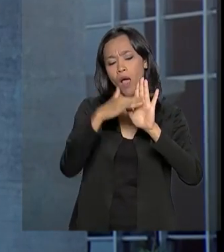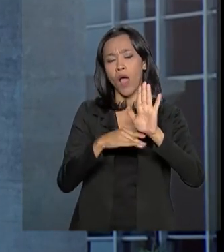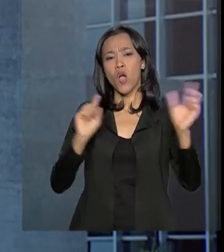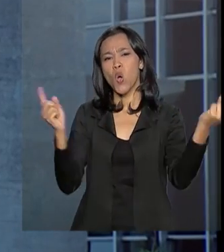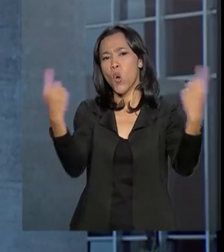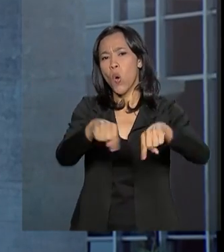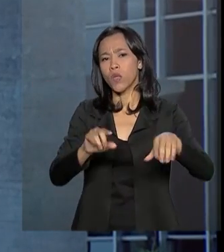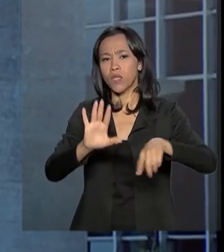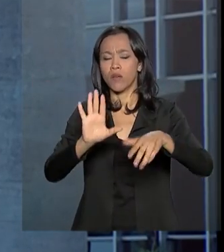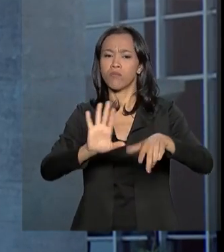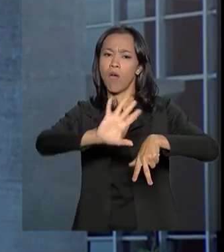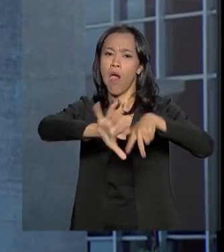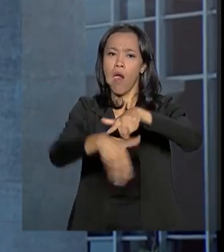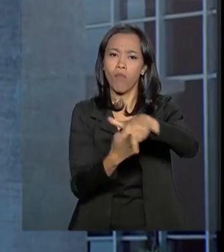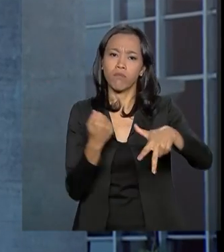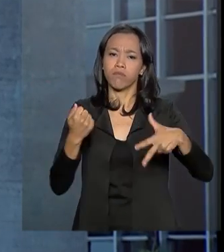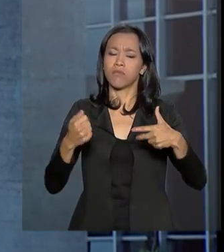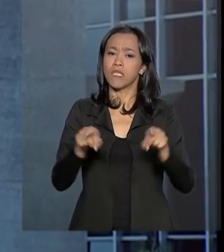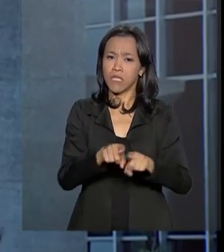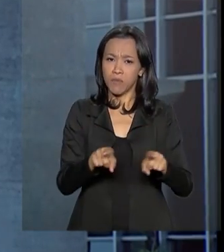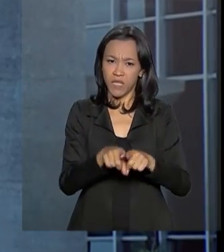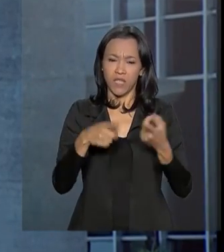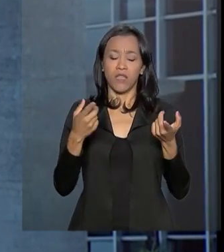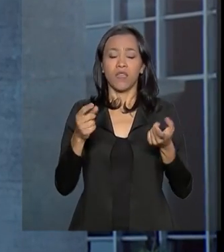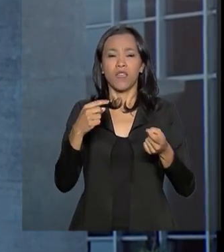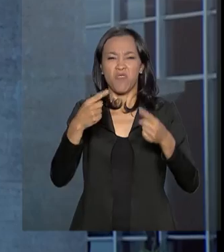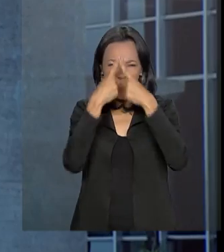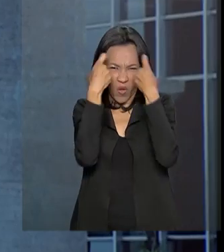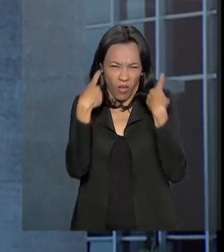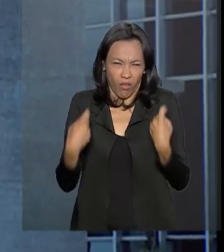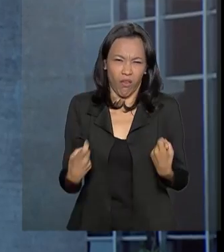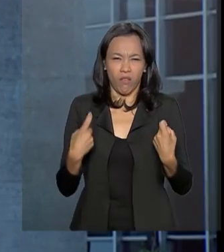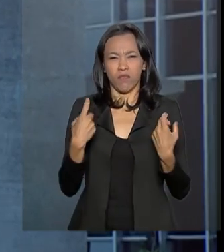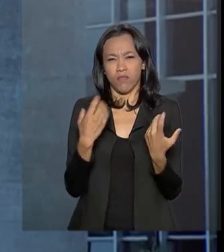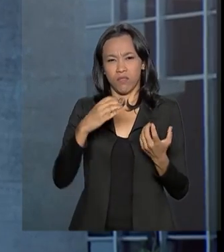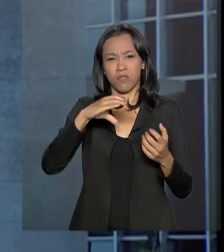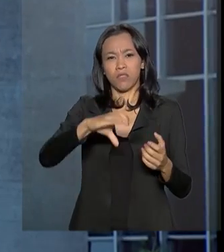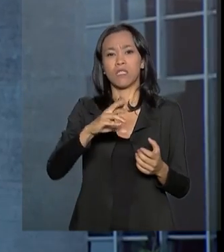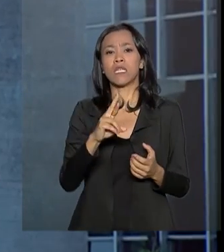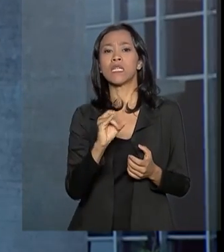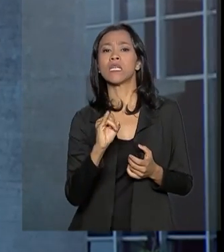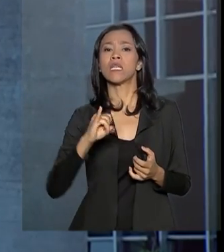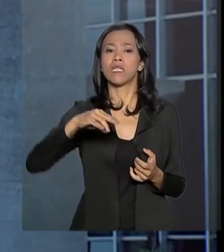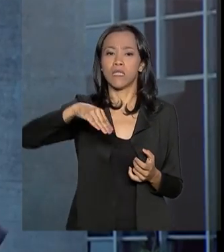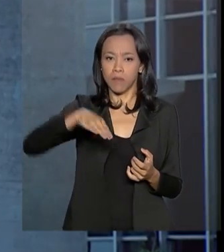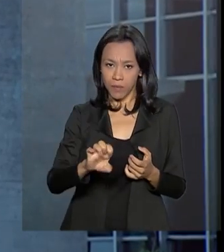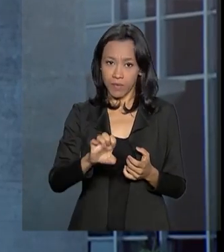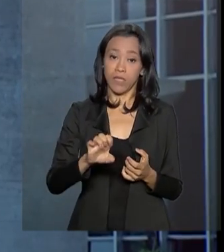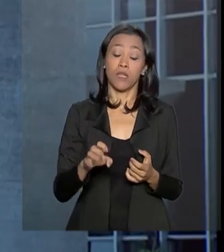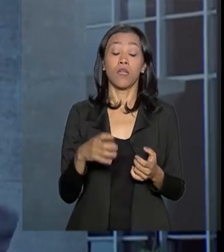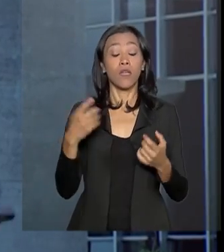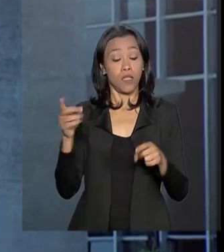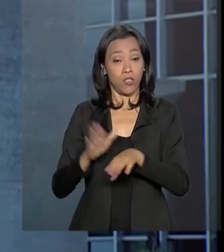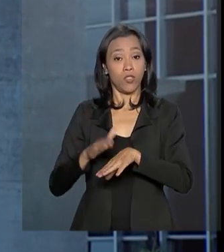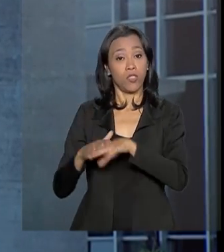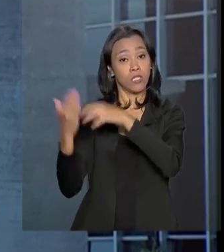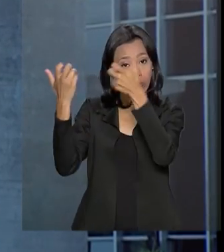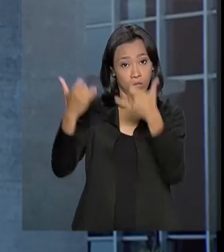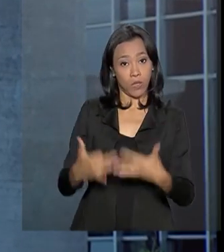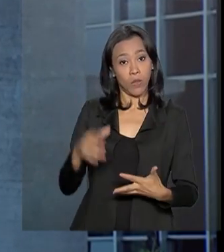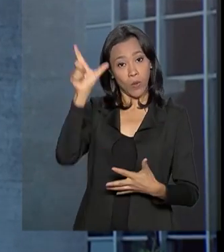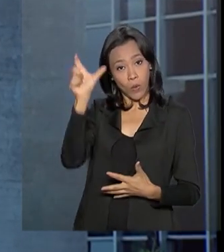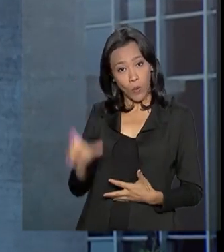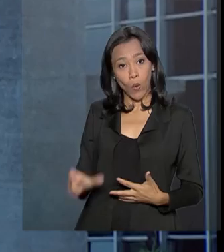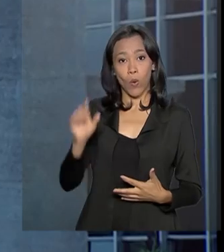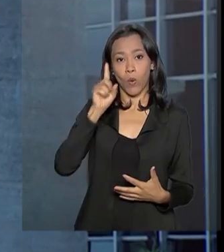combate ao crime organizado e também aos crimes violentos. O ministro Sérgio Moro falou sobre o projeto